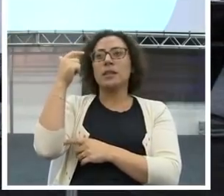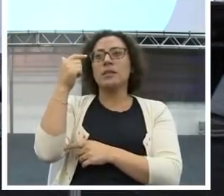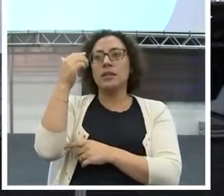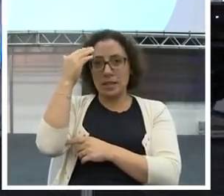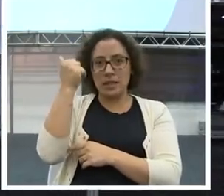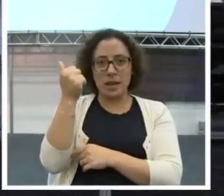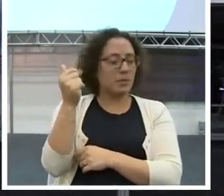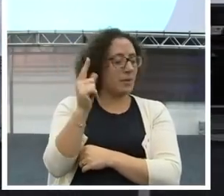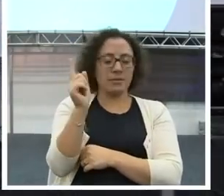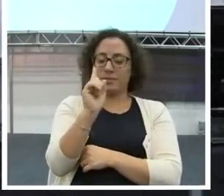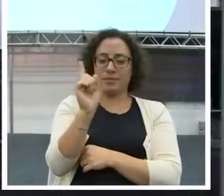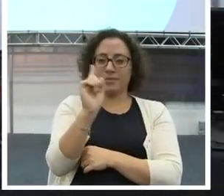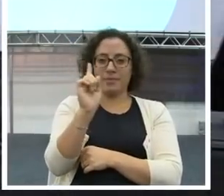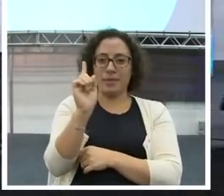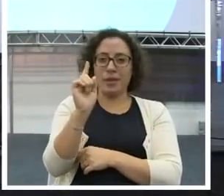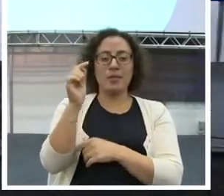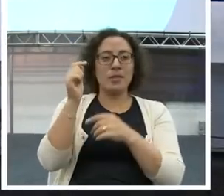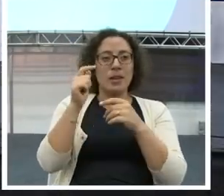que você quer fazer.